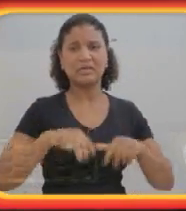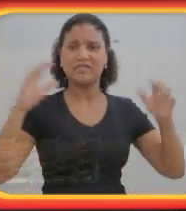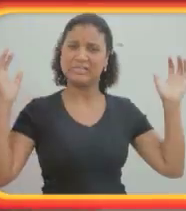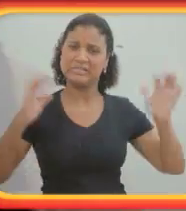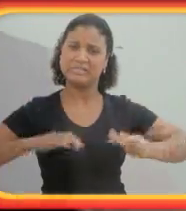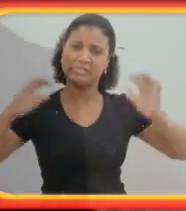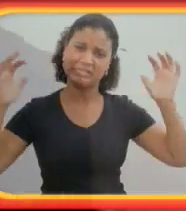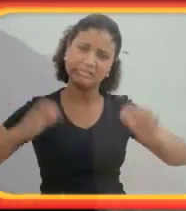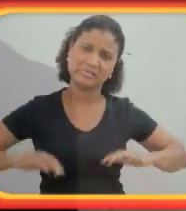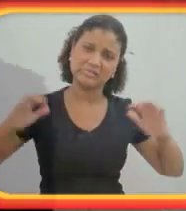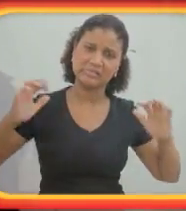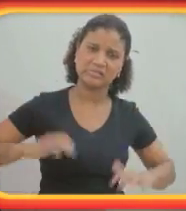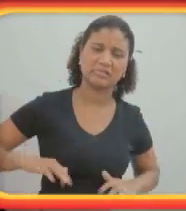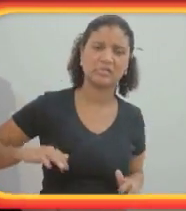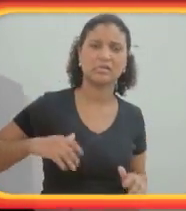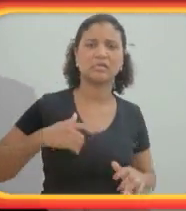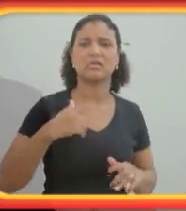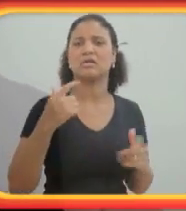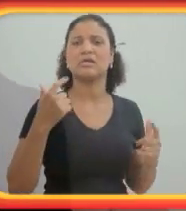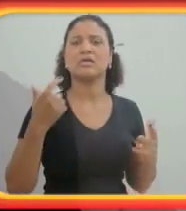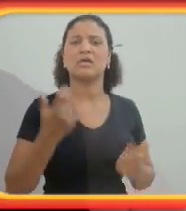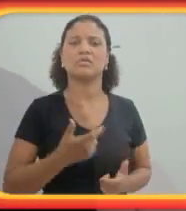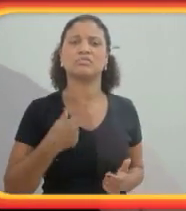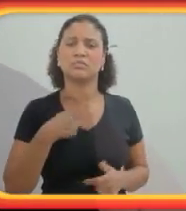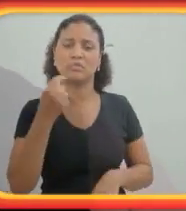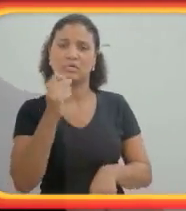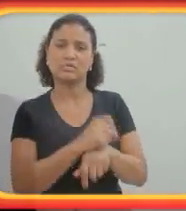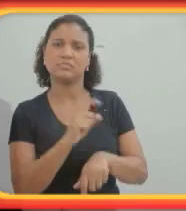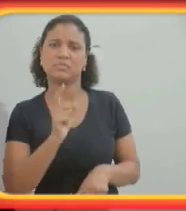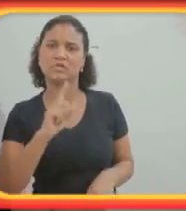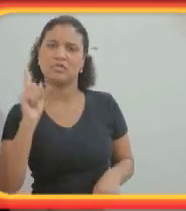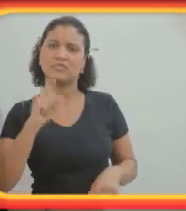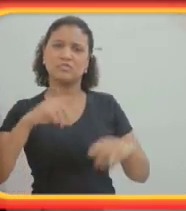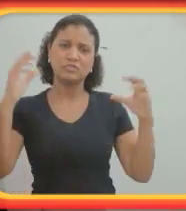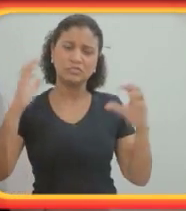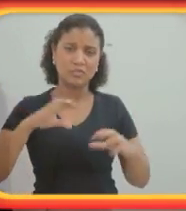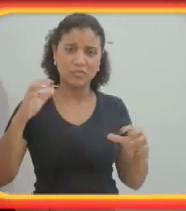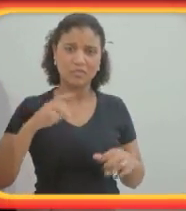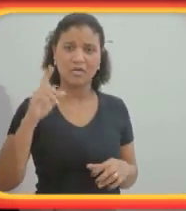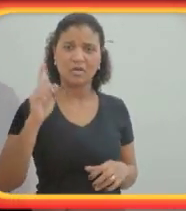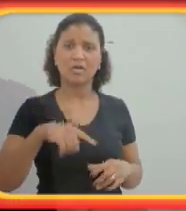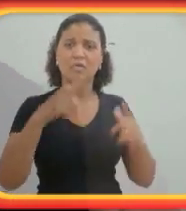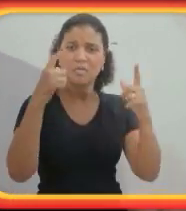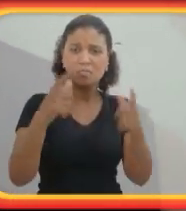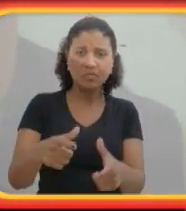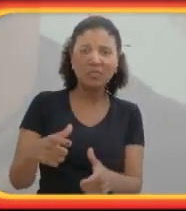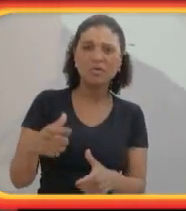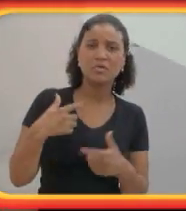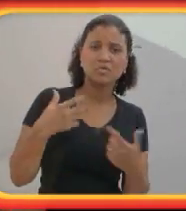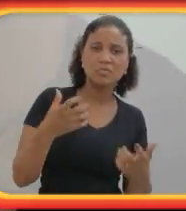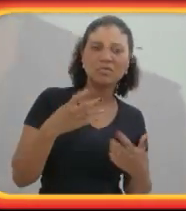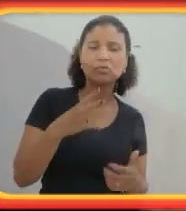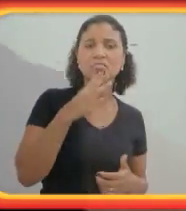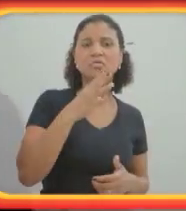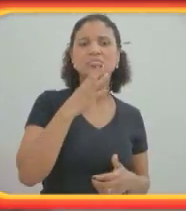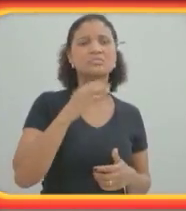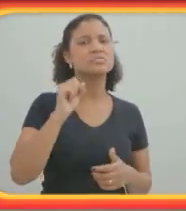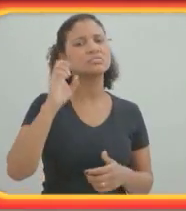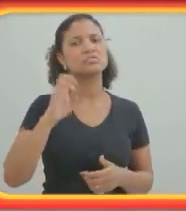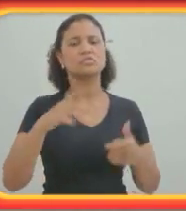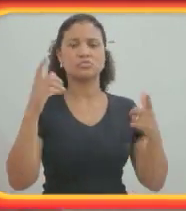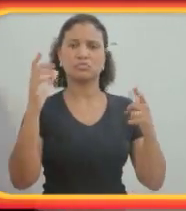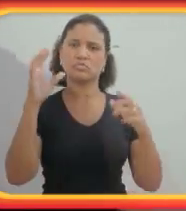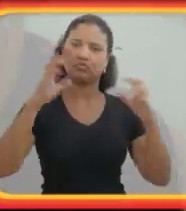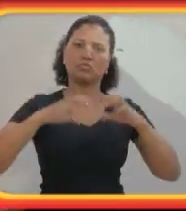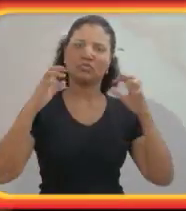chovendo num local onde eu não esperava que fosse chover e era um lugar que eu queria conhecer sem chuva. não esperava nenhum chuva e um